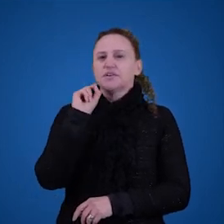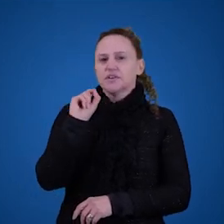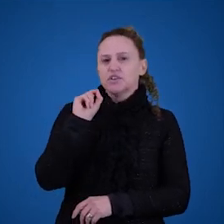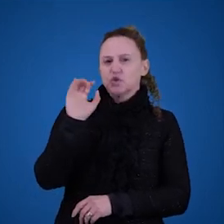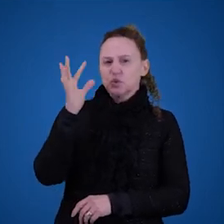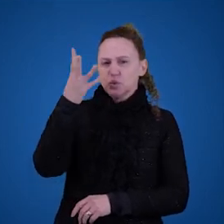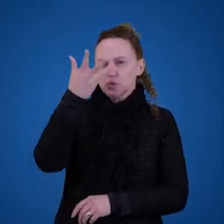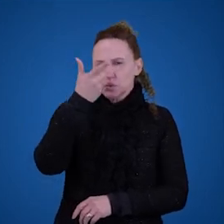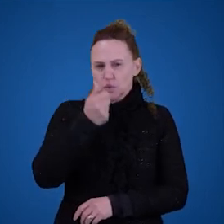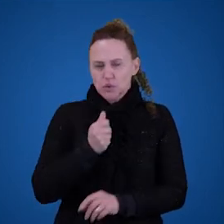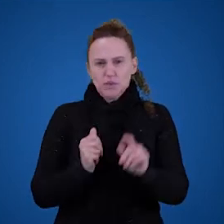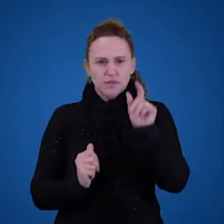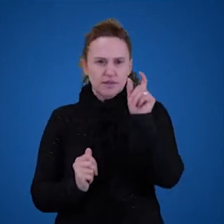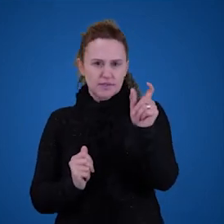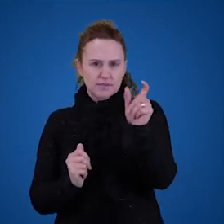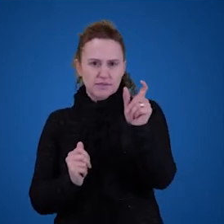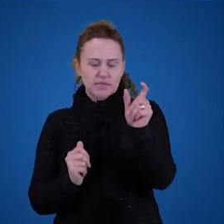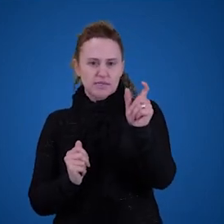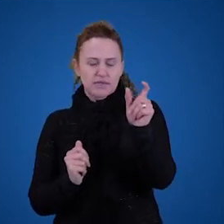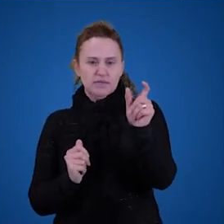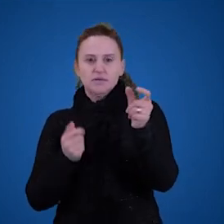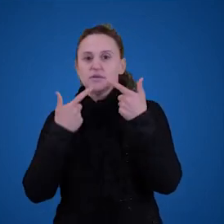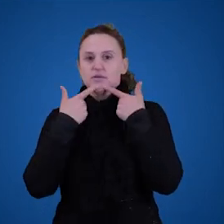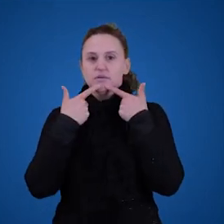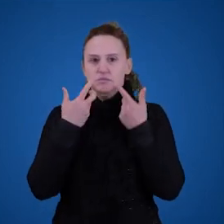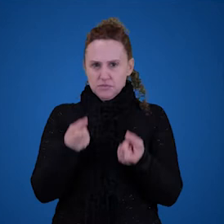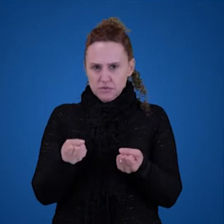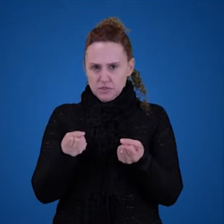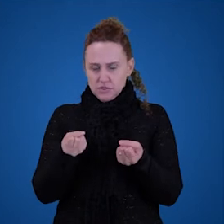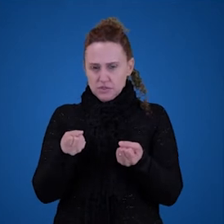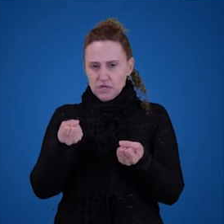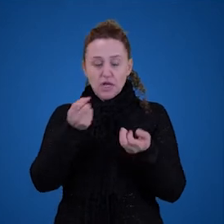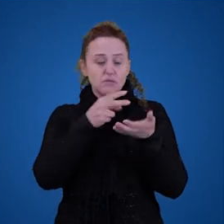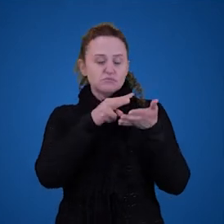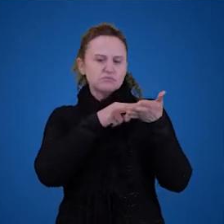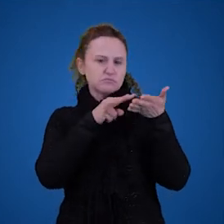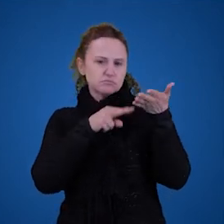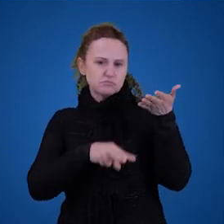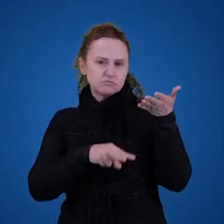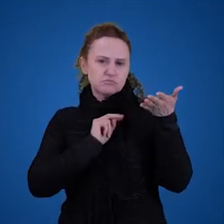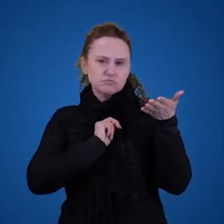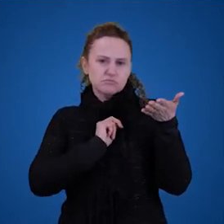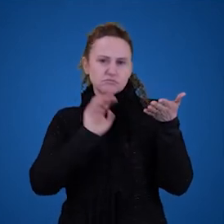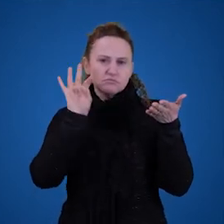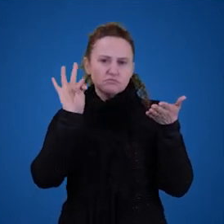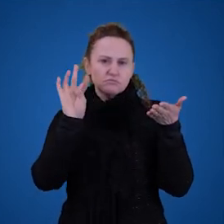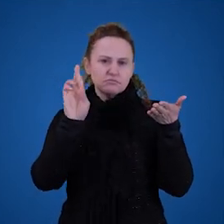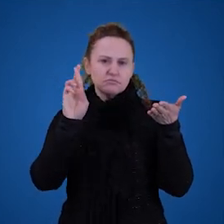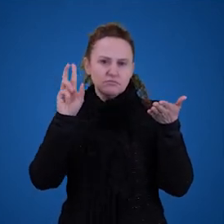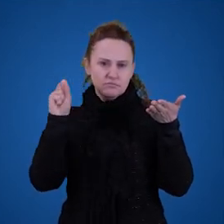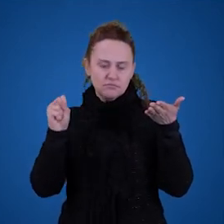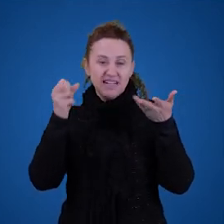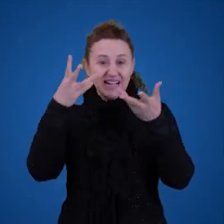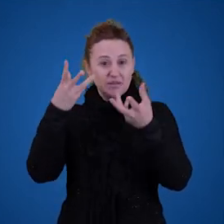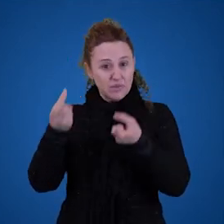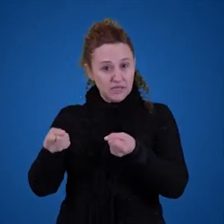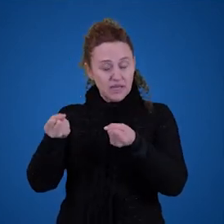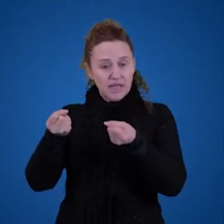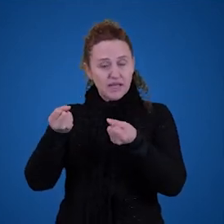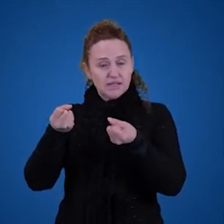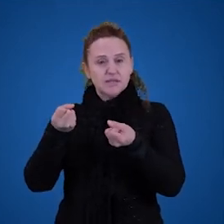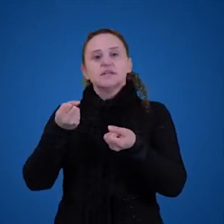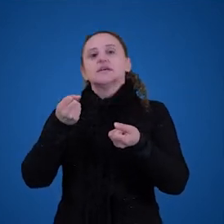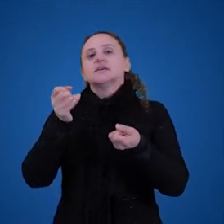palavras de uma linguagem. Agora nós vamos ver os problemas da TRS aplicados aos termos singulares.